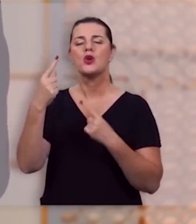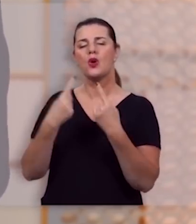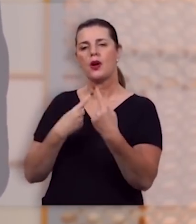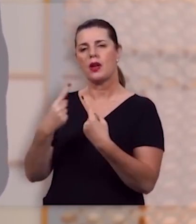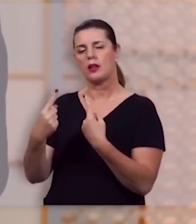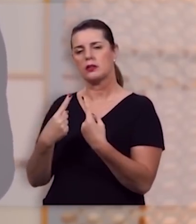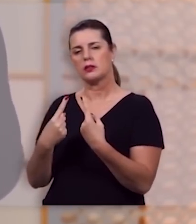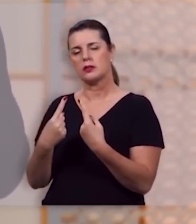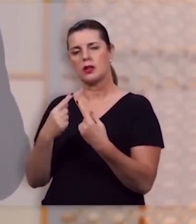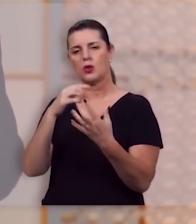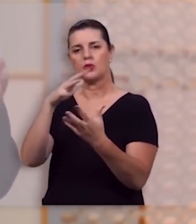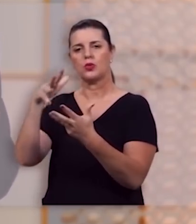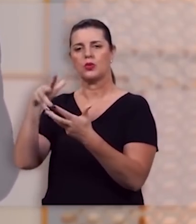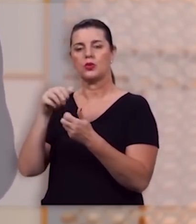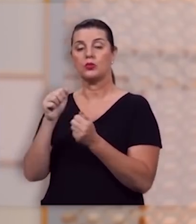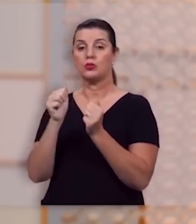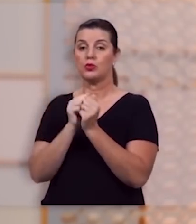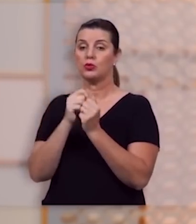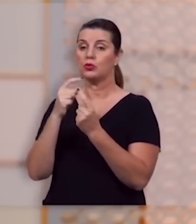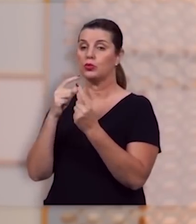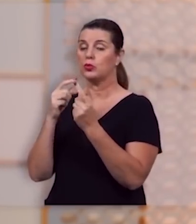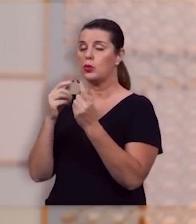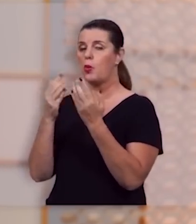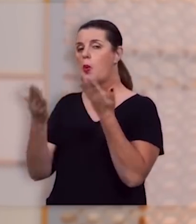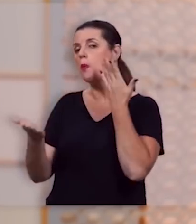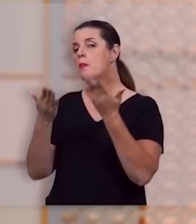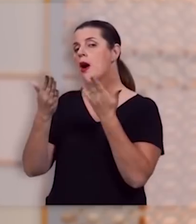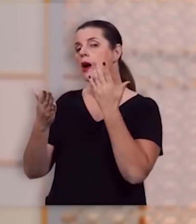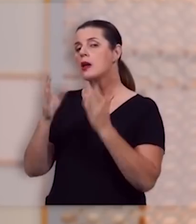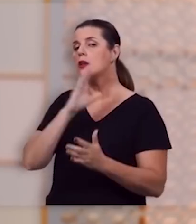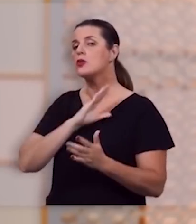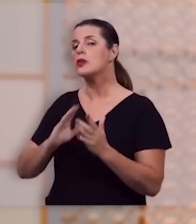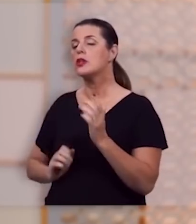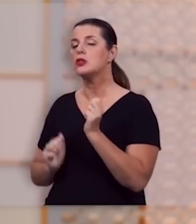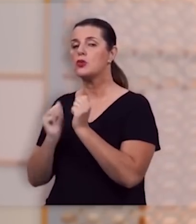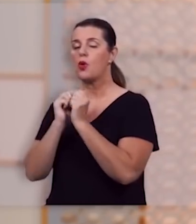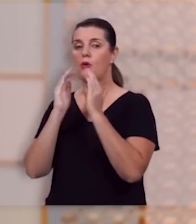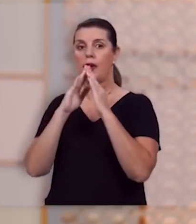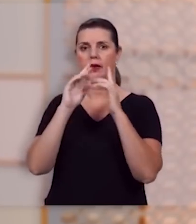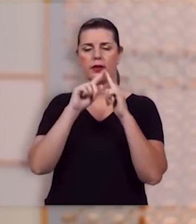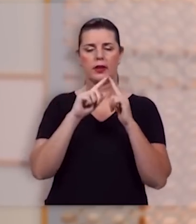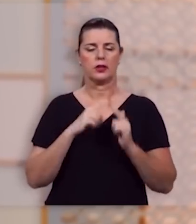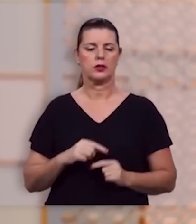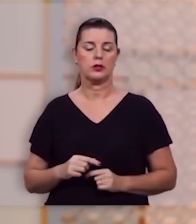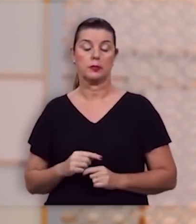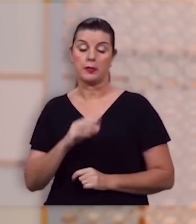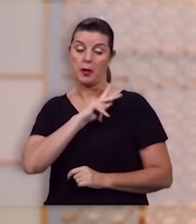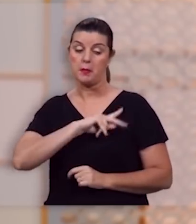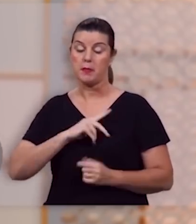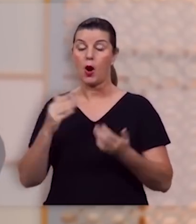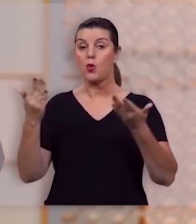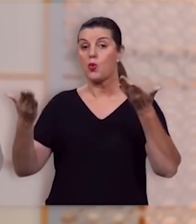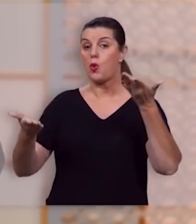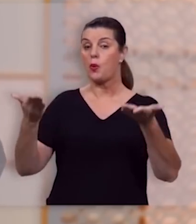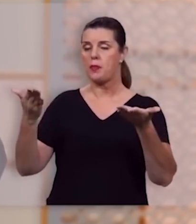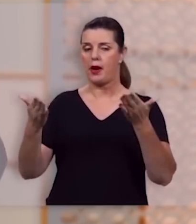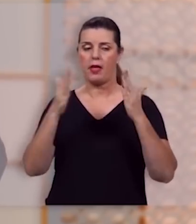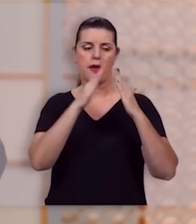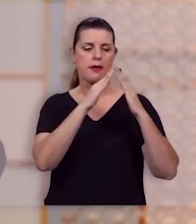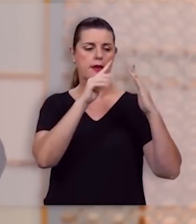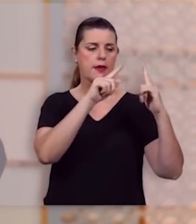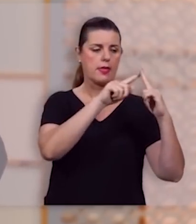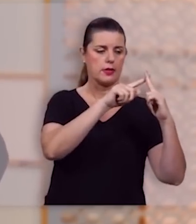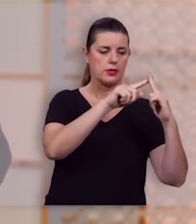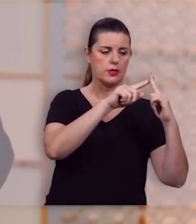que a relação de cristo com a igreja então paulo faz uma espécie de paralelo a igreja